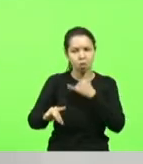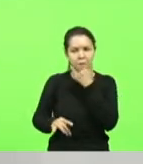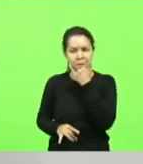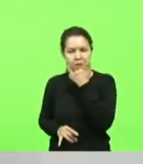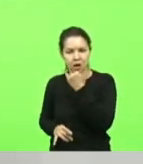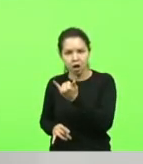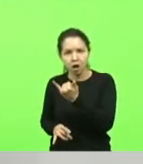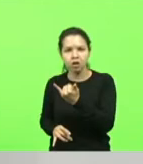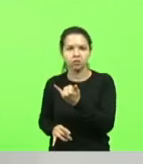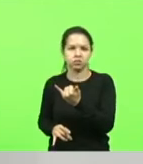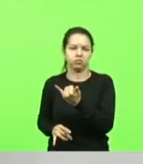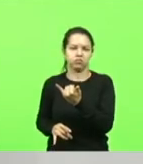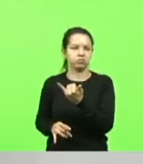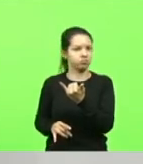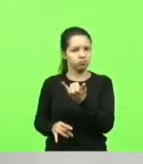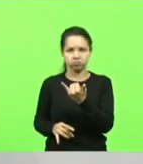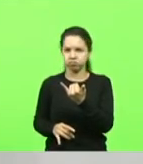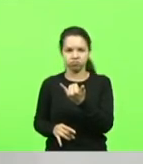merece clemência.